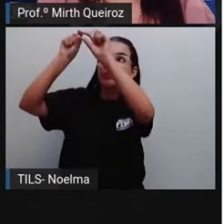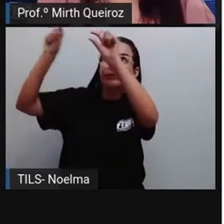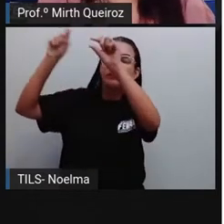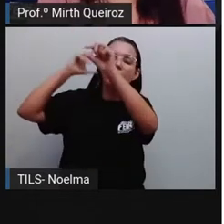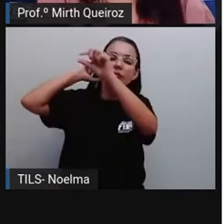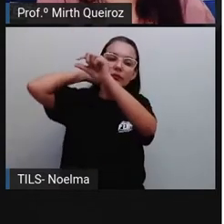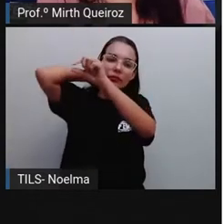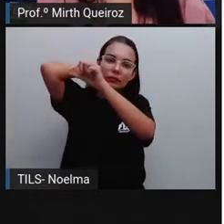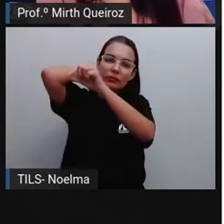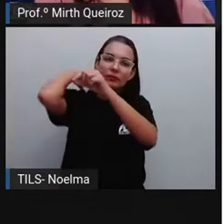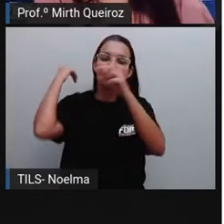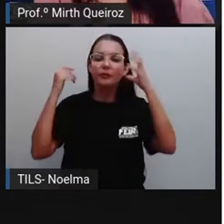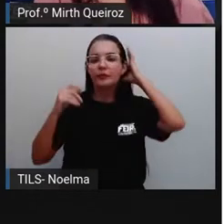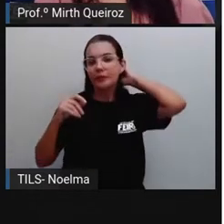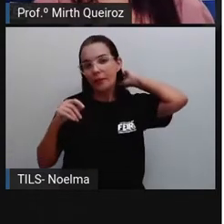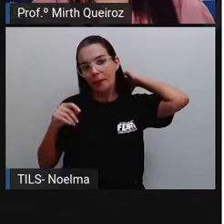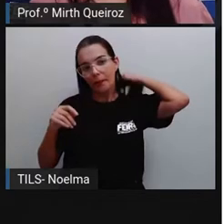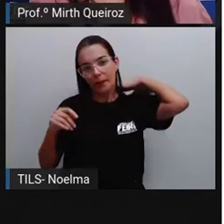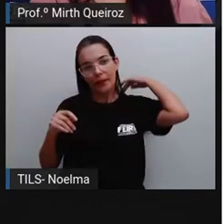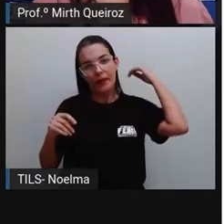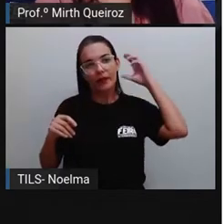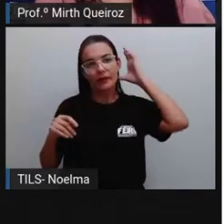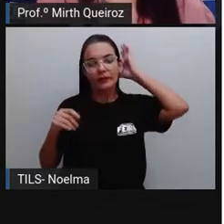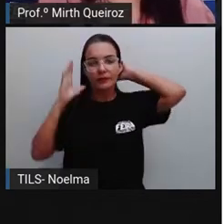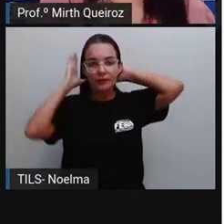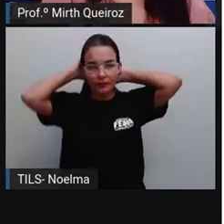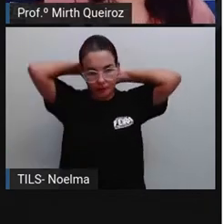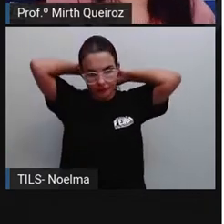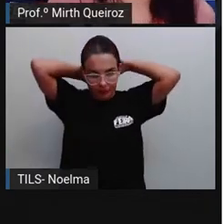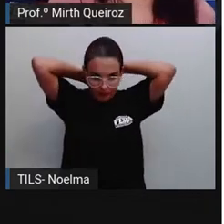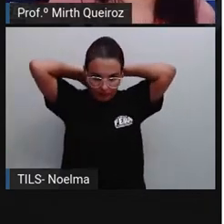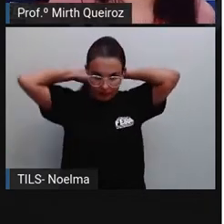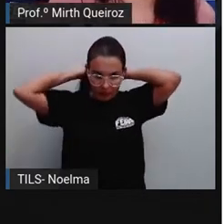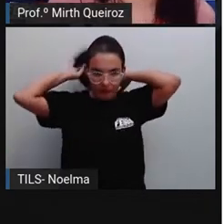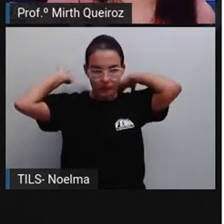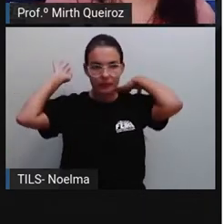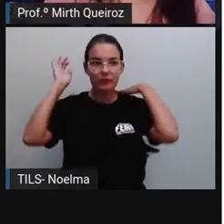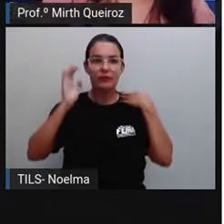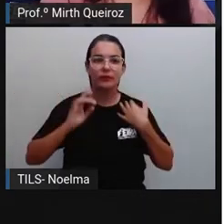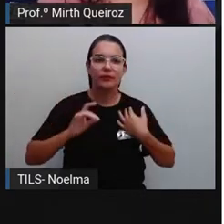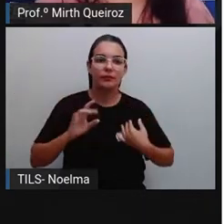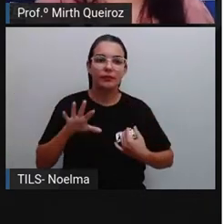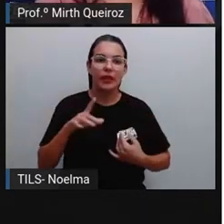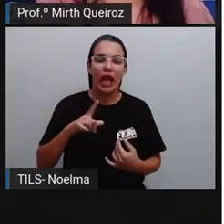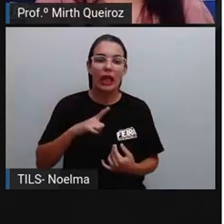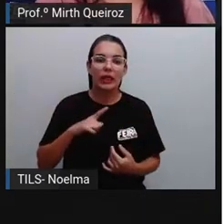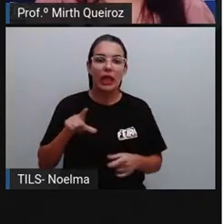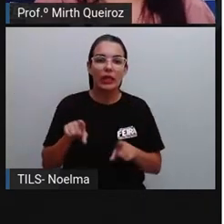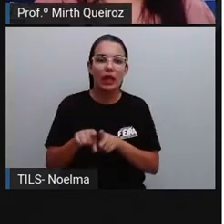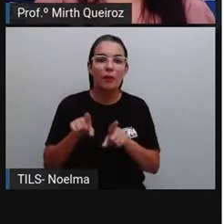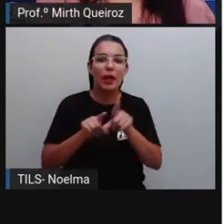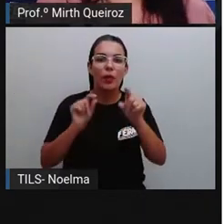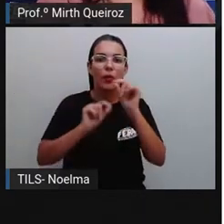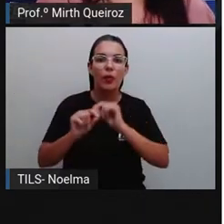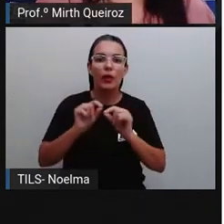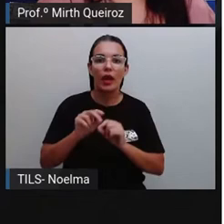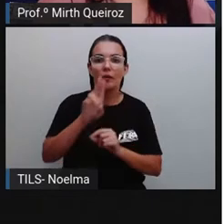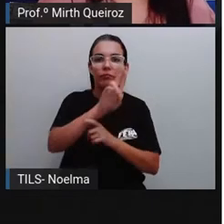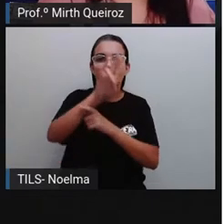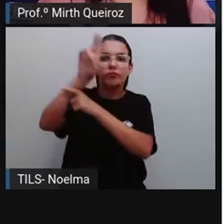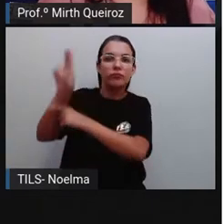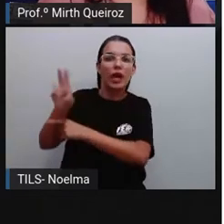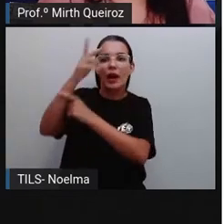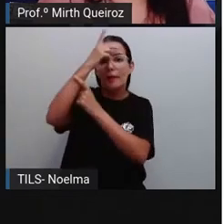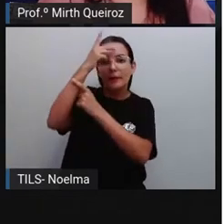Tem que ter também um vocativo marcando o destinatário, assim como acontece também na carta pessoal. Na carta,